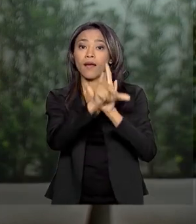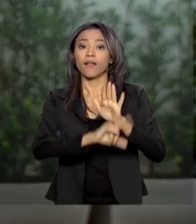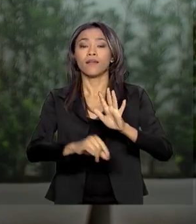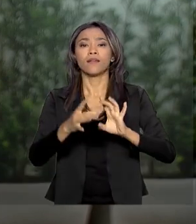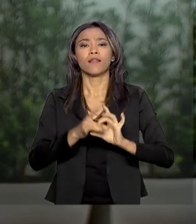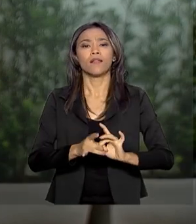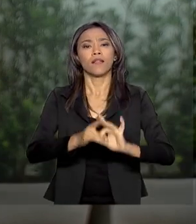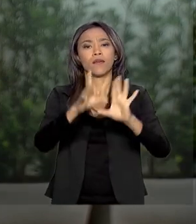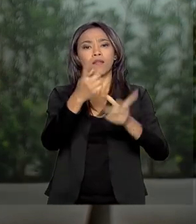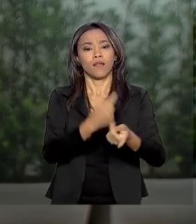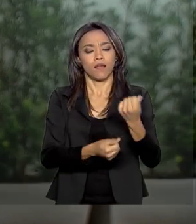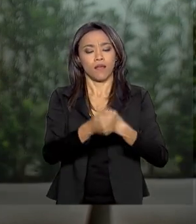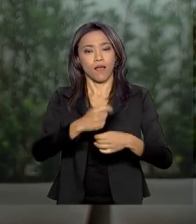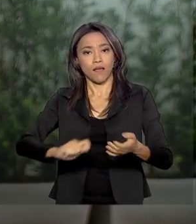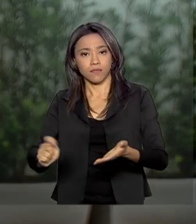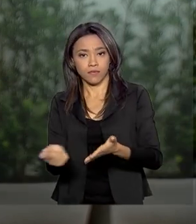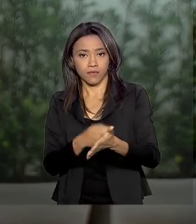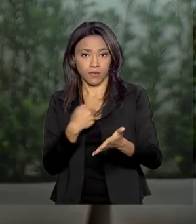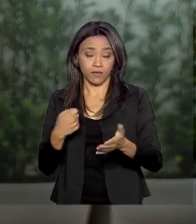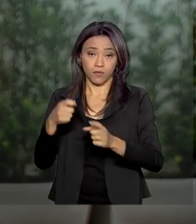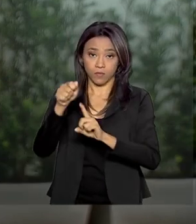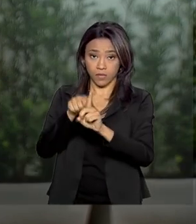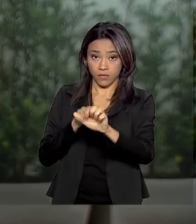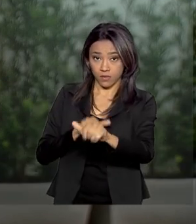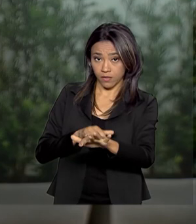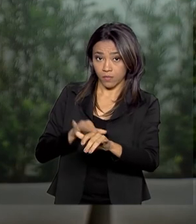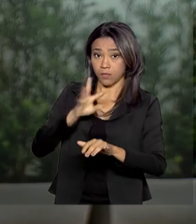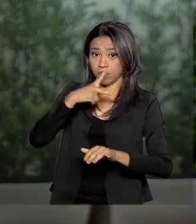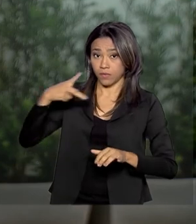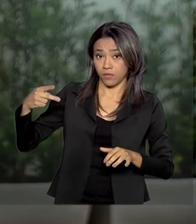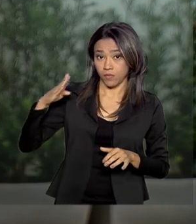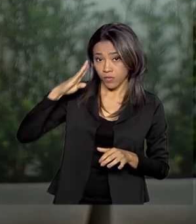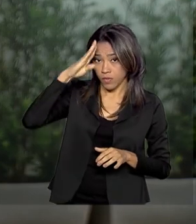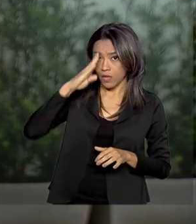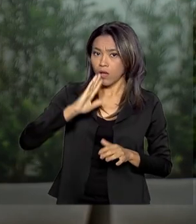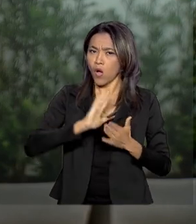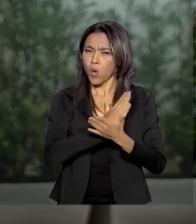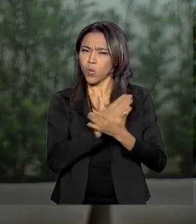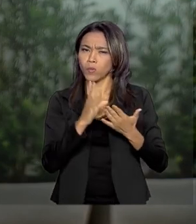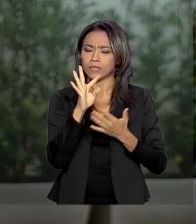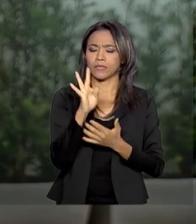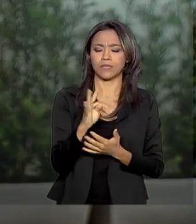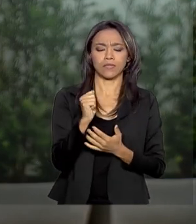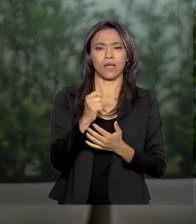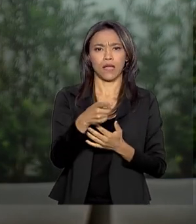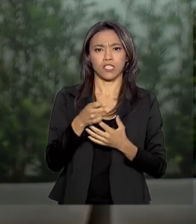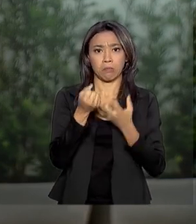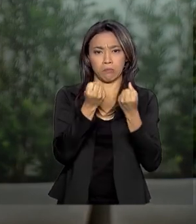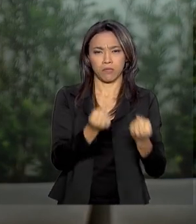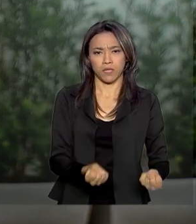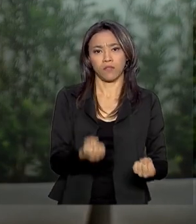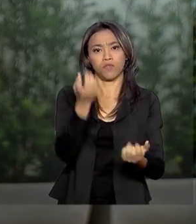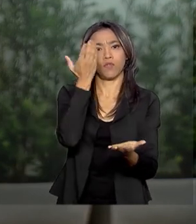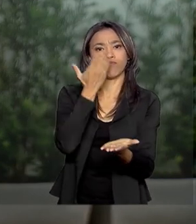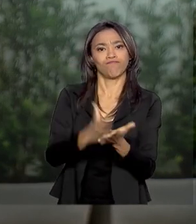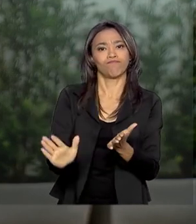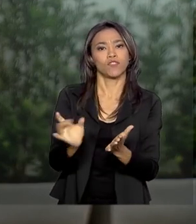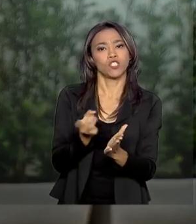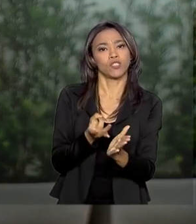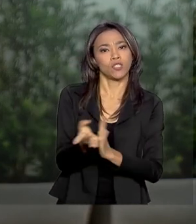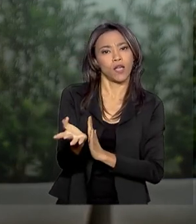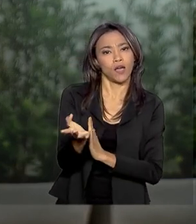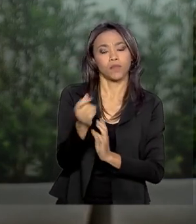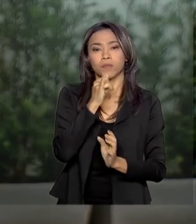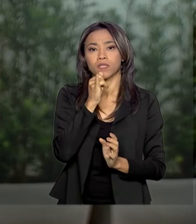sancionada pelo presidente Bolsonaro em setembro. Com ela, algumas taxas que oneravam o empresário foram eliminadas, como a do